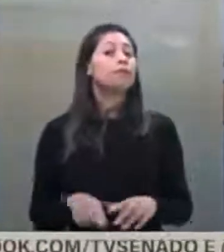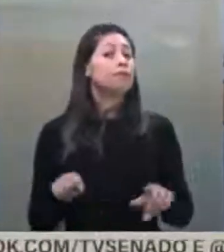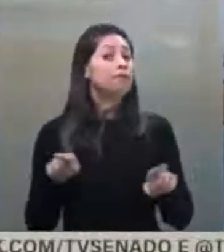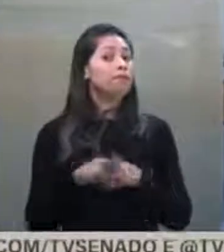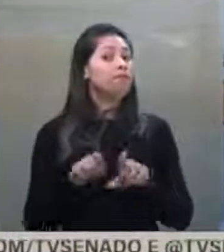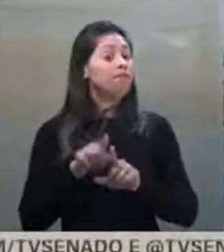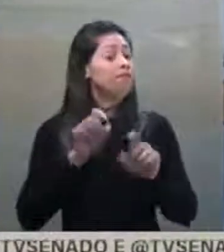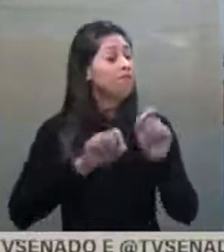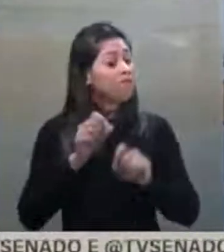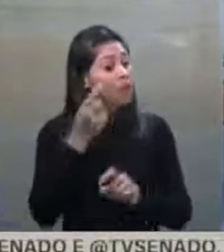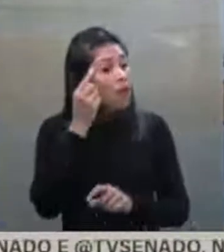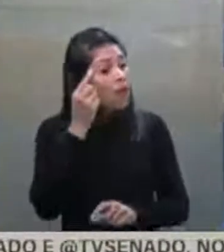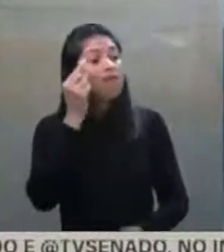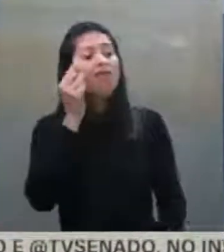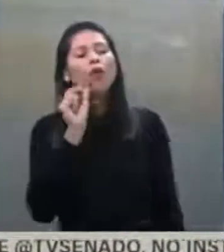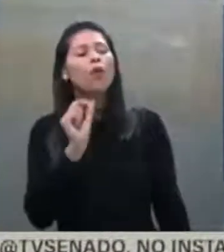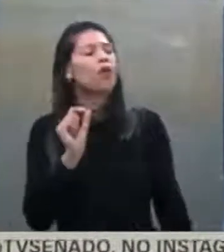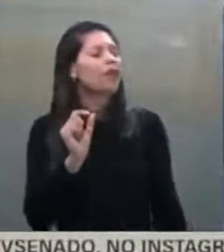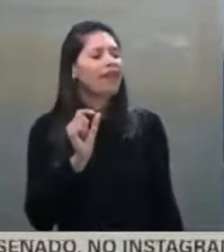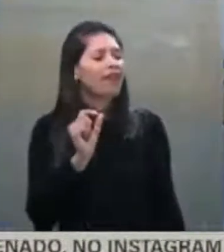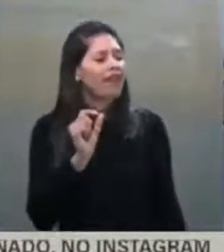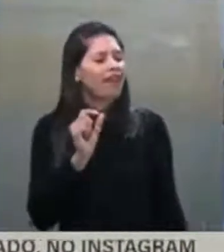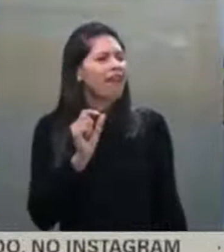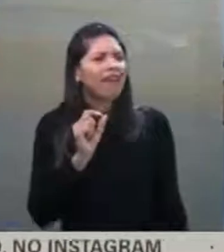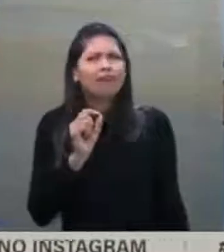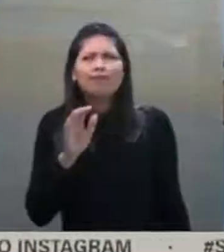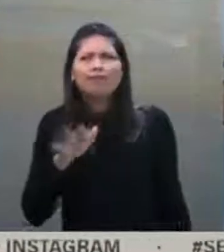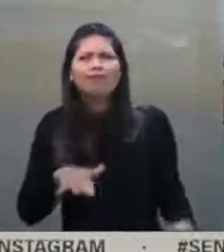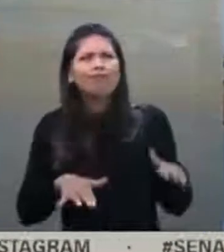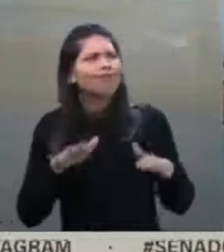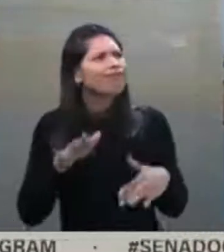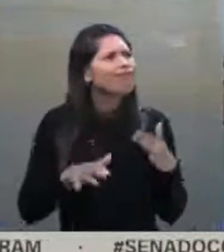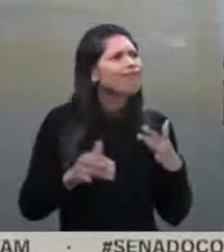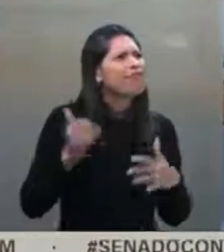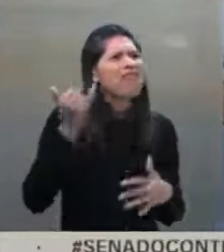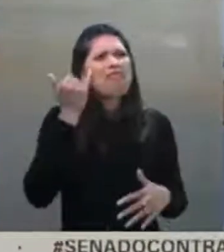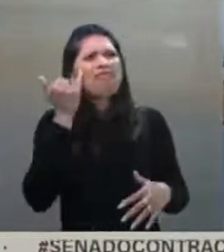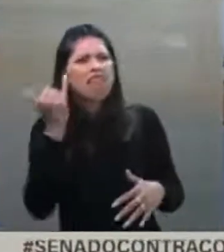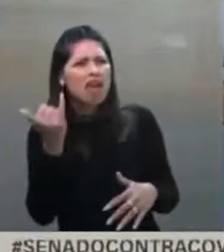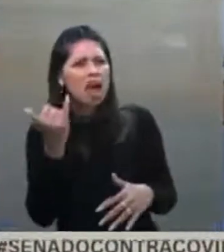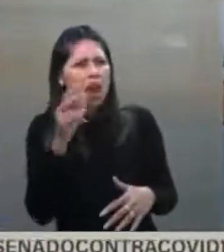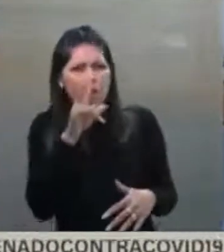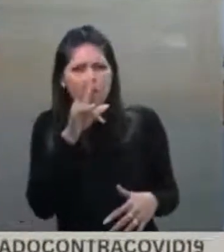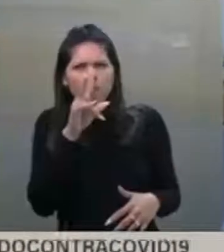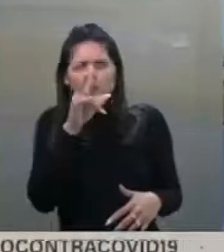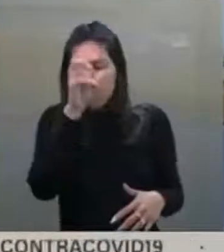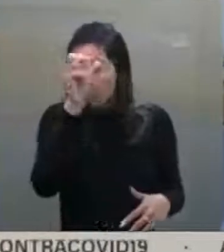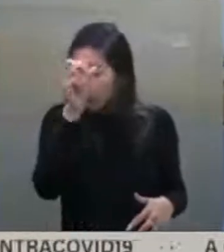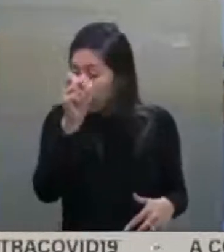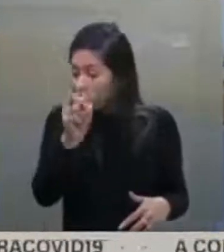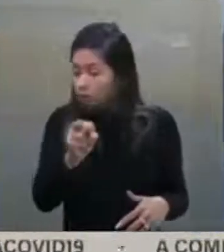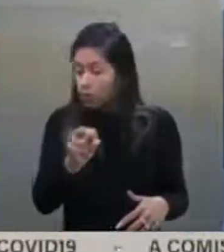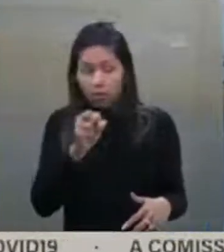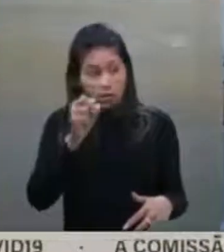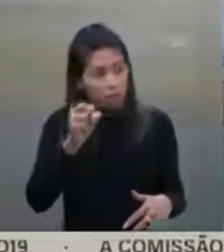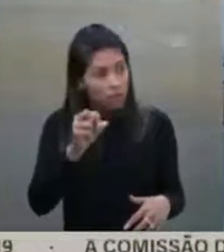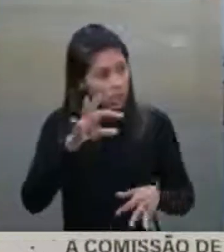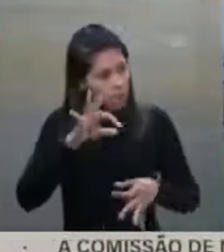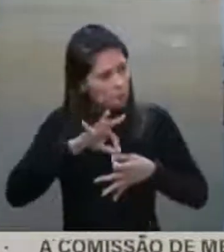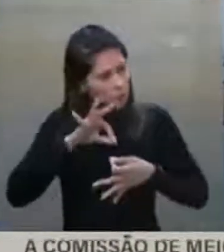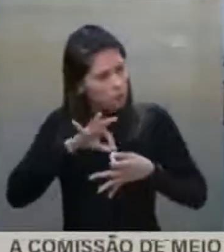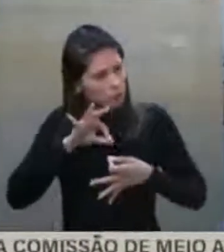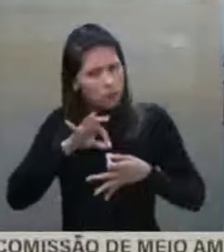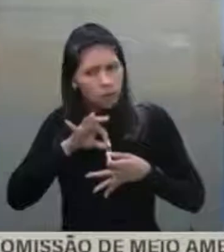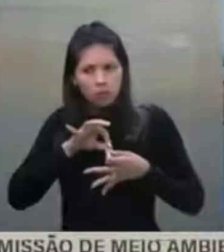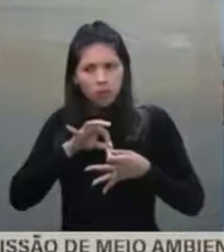considero uma ideia com muita força espiritual do senador Álvaro Dias, uma intuição que ele